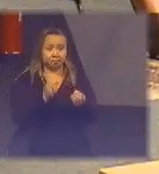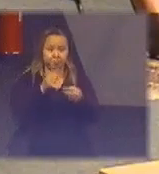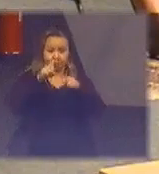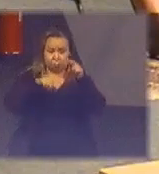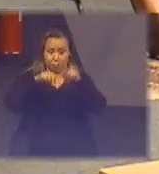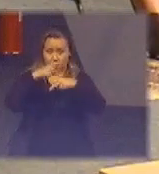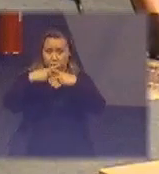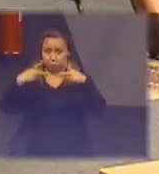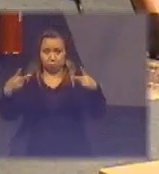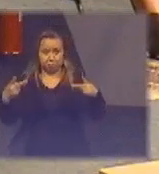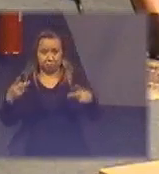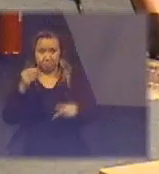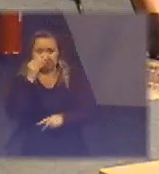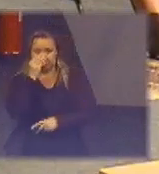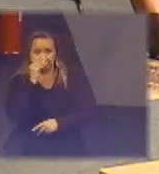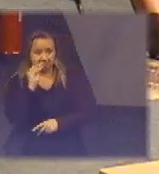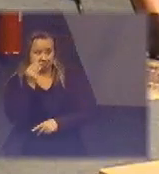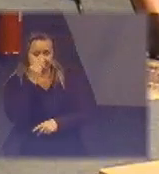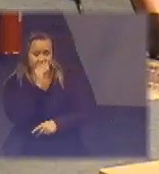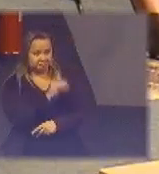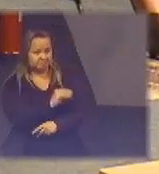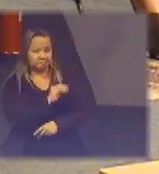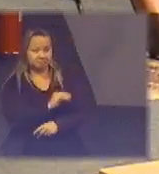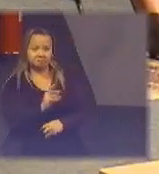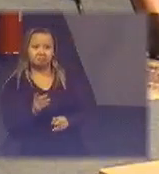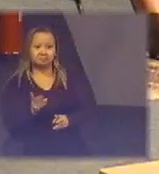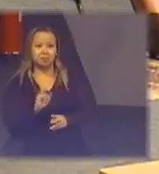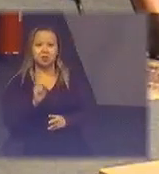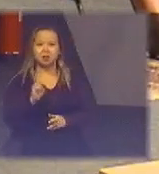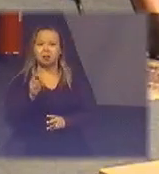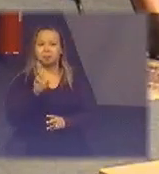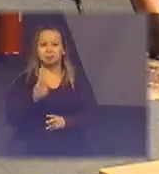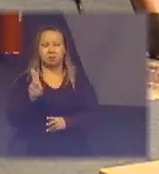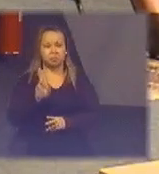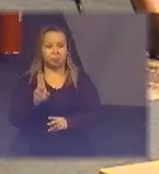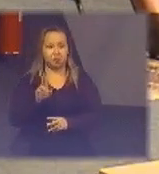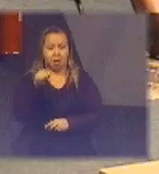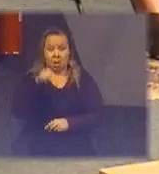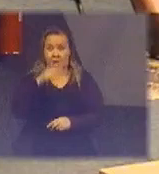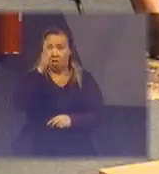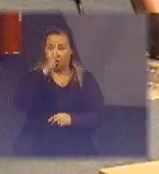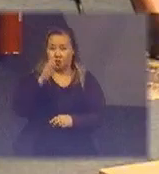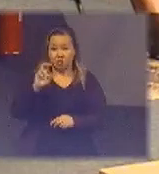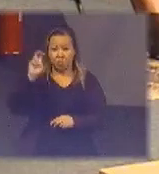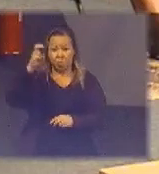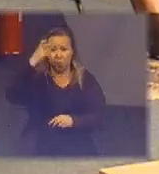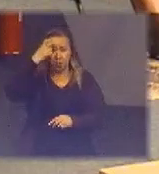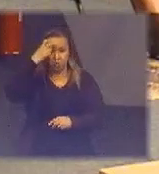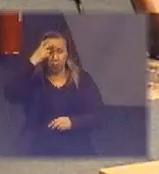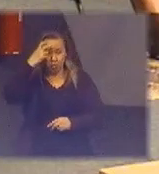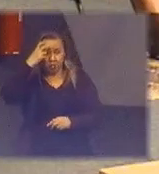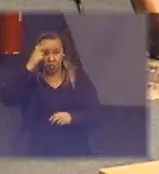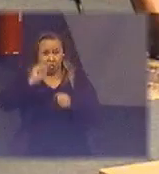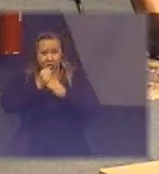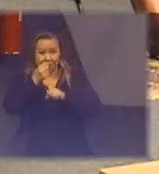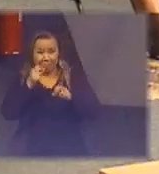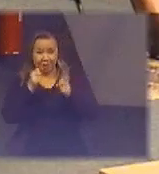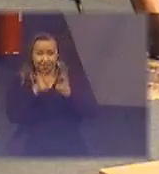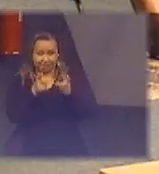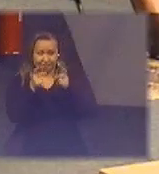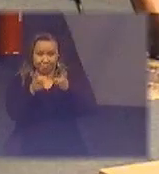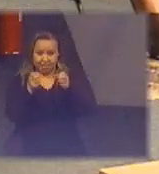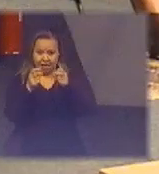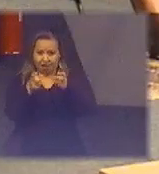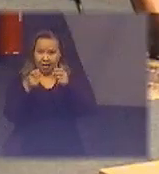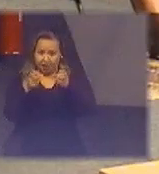que ainda poderiam ser usados porque aqui no Brasil tem uma cultura muito grande da venda do produto